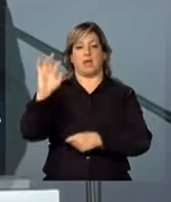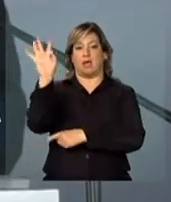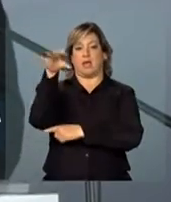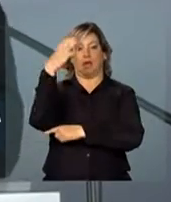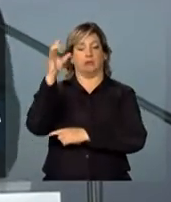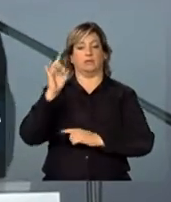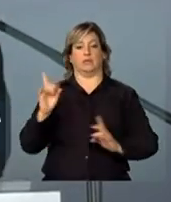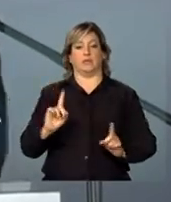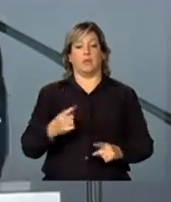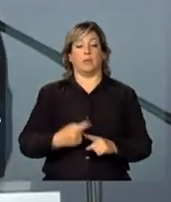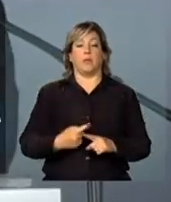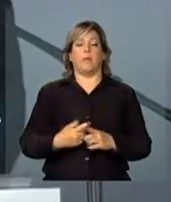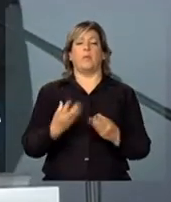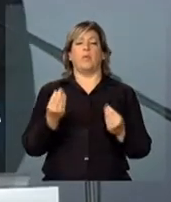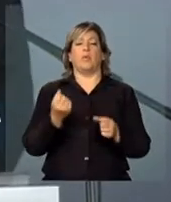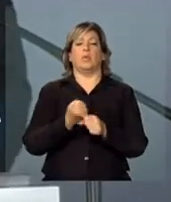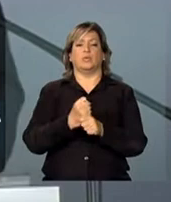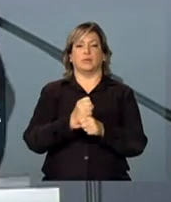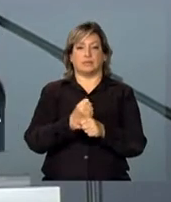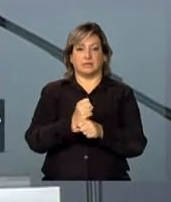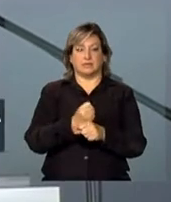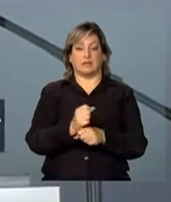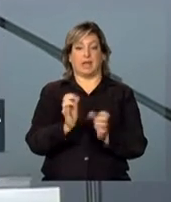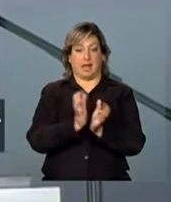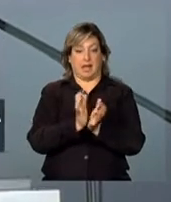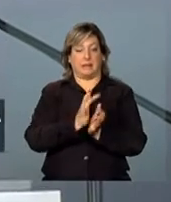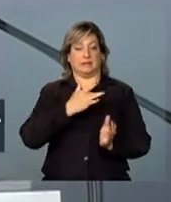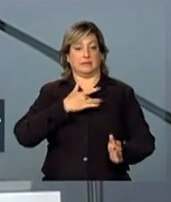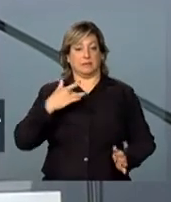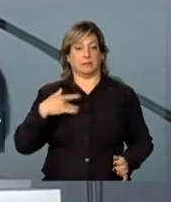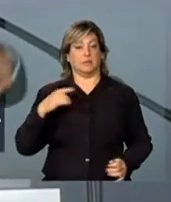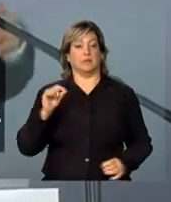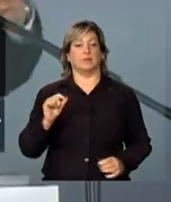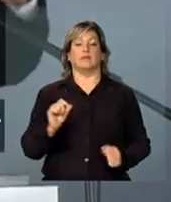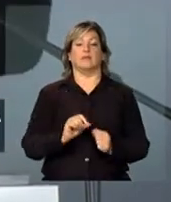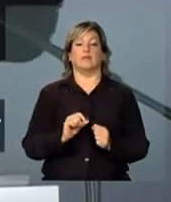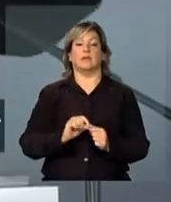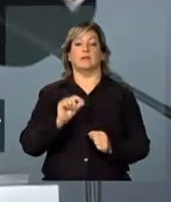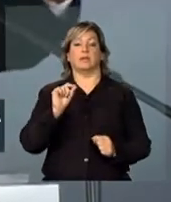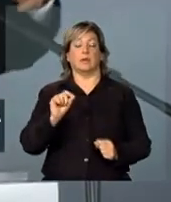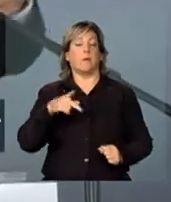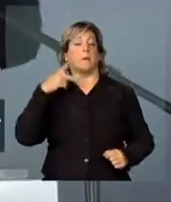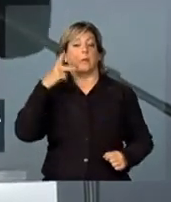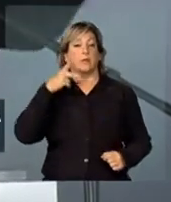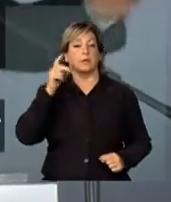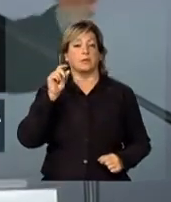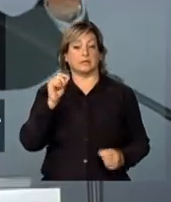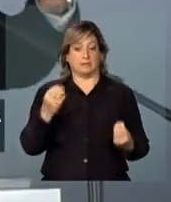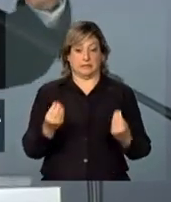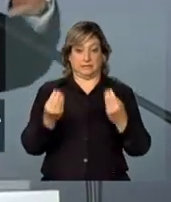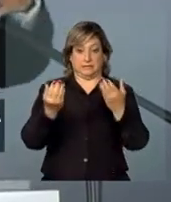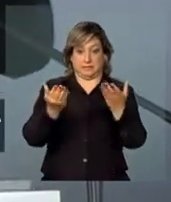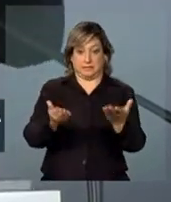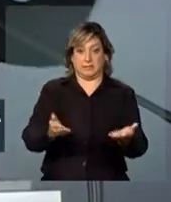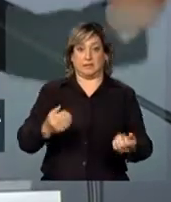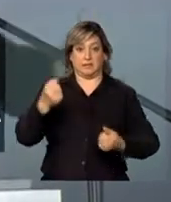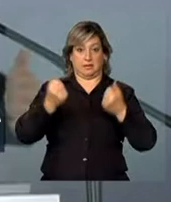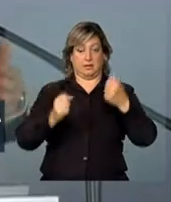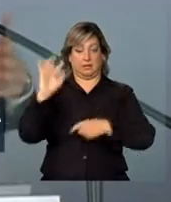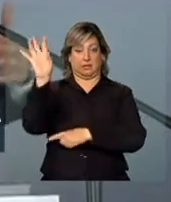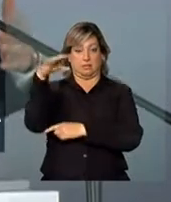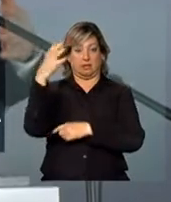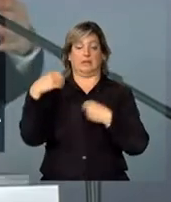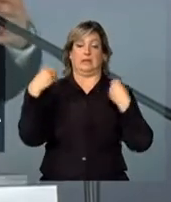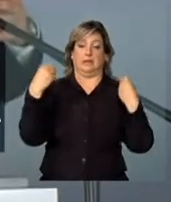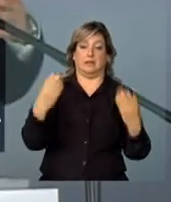porque por muitos anos na área da saúde se fez uma política que era entregar a ambulância, entregar a